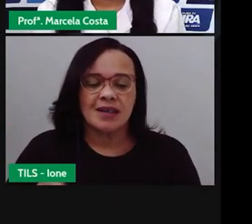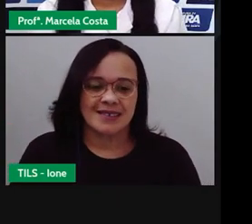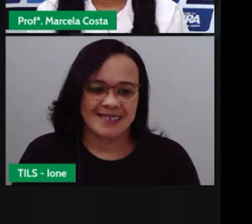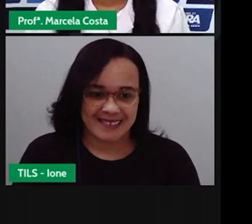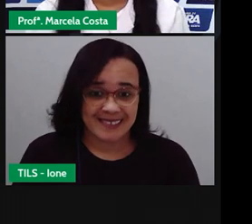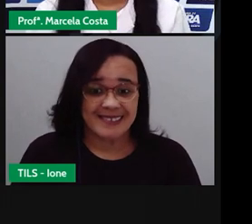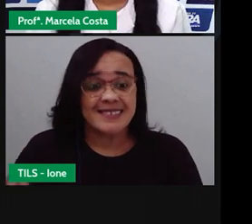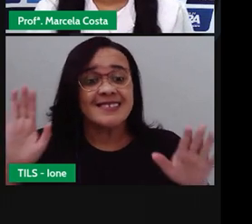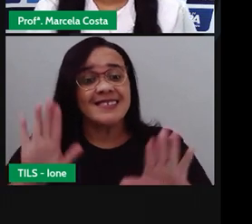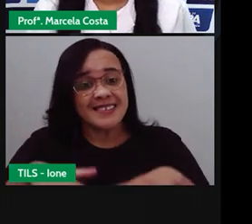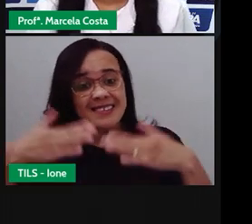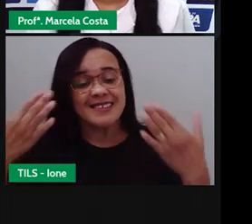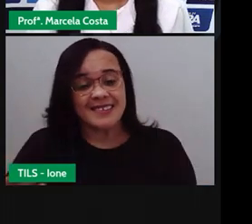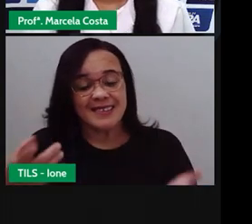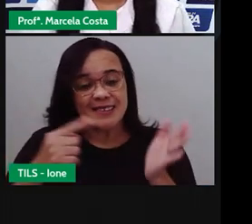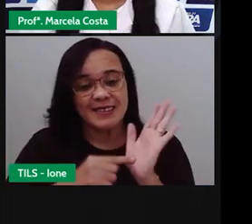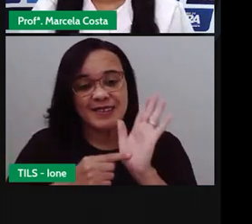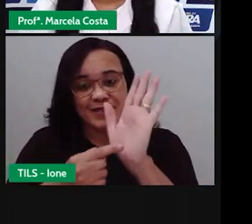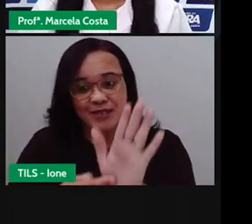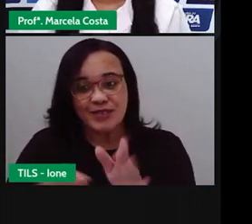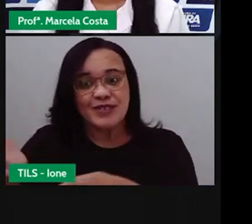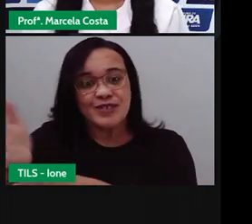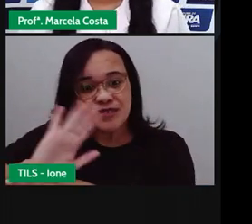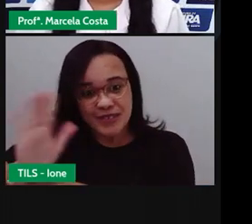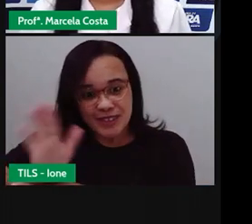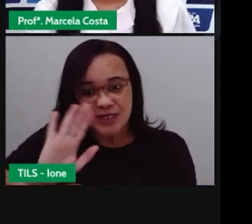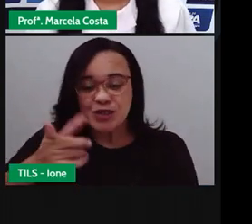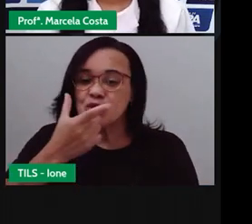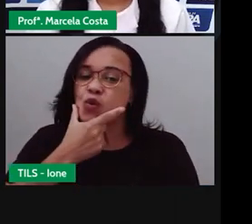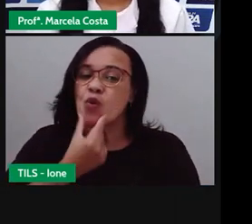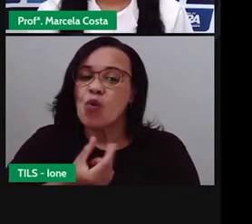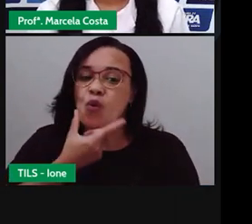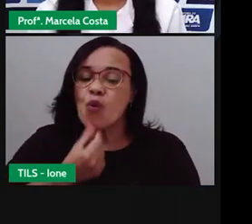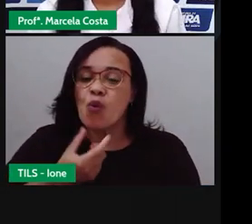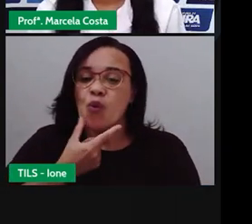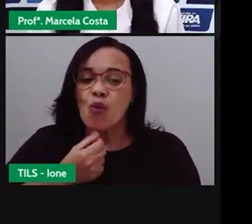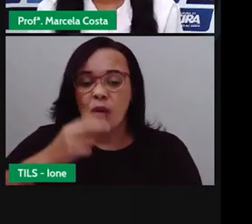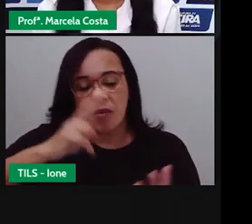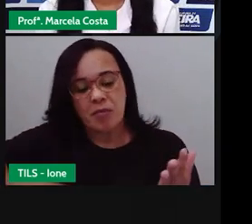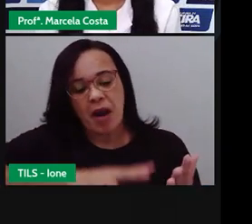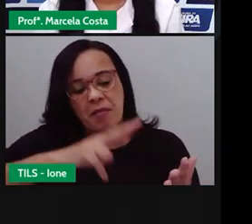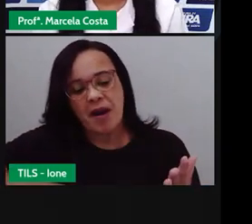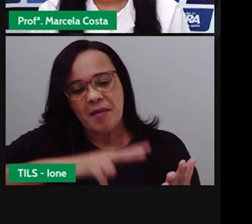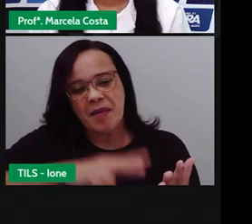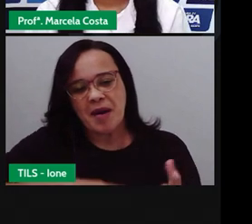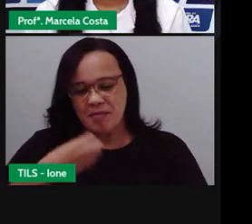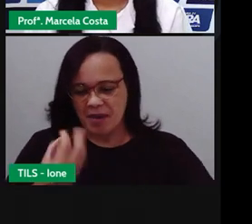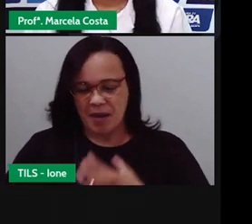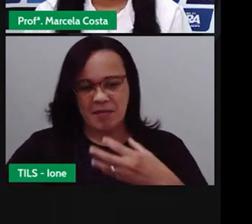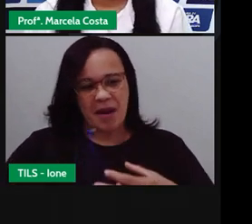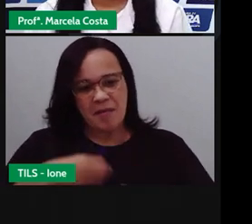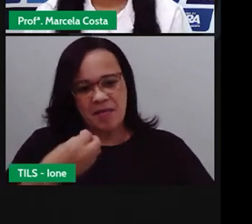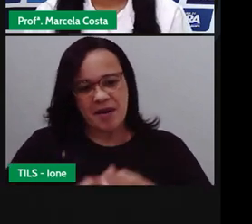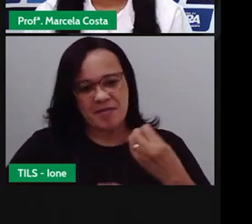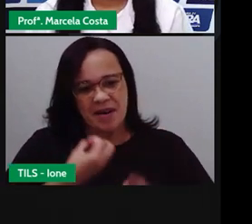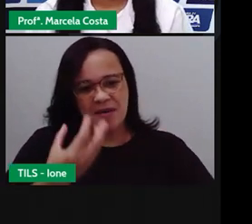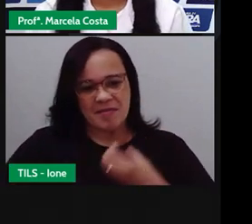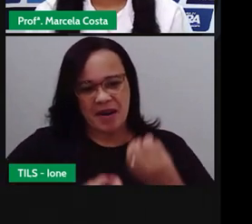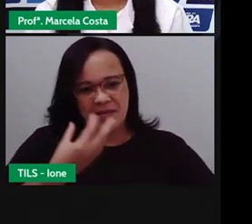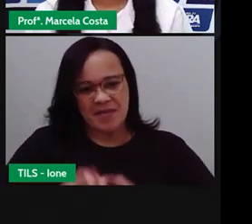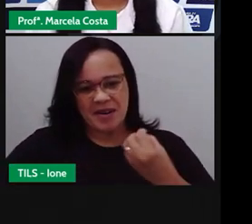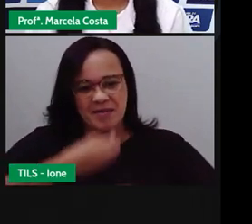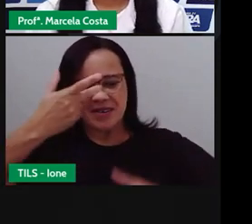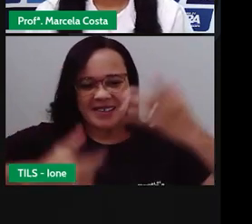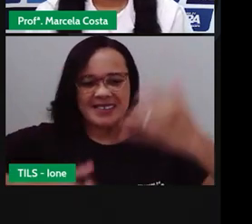Ciançada, viram aí, o cordelista mostrando o Cordel, apresentando o Cordel, é o nome